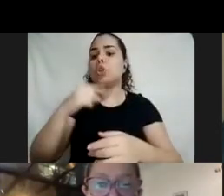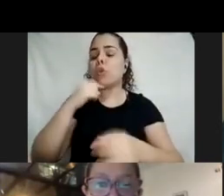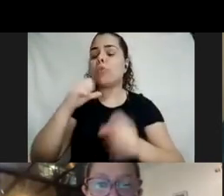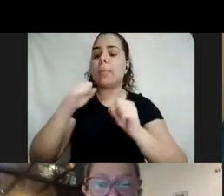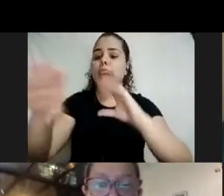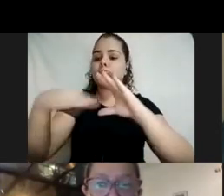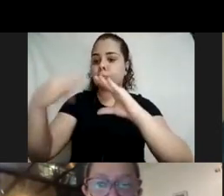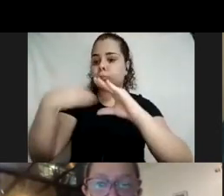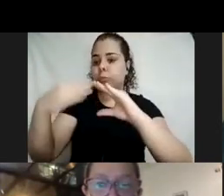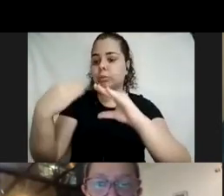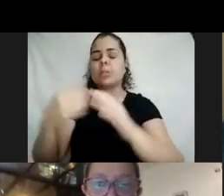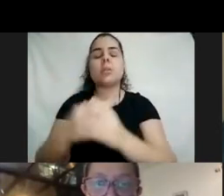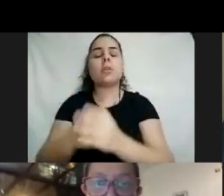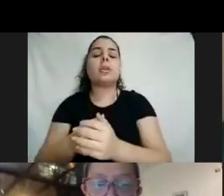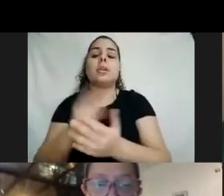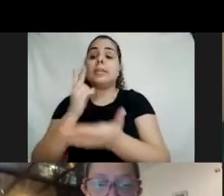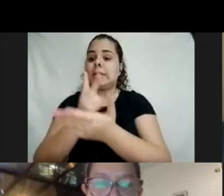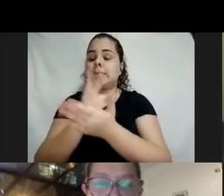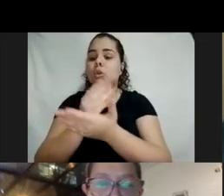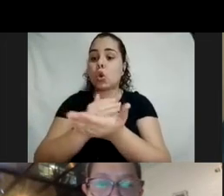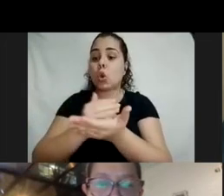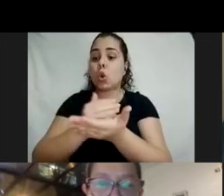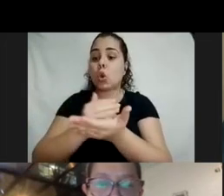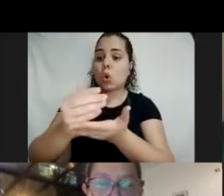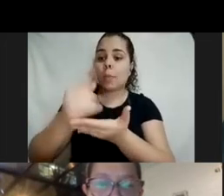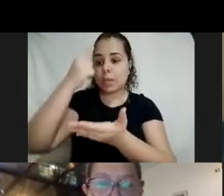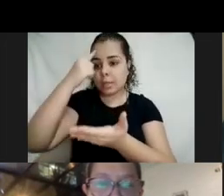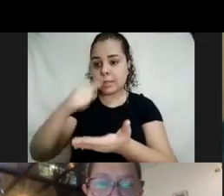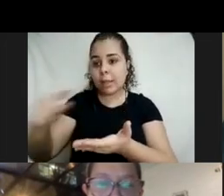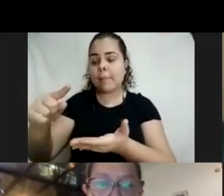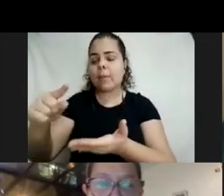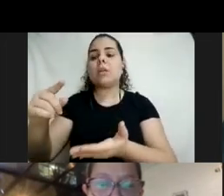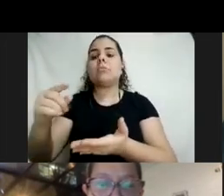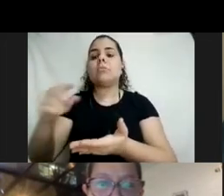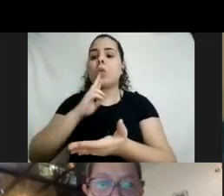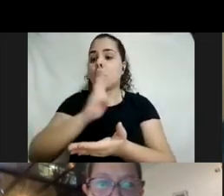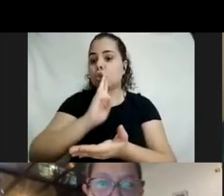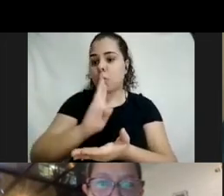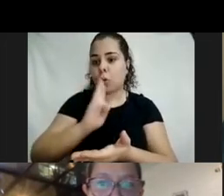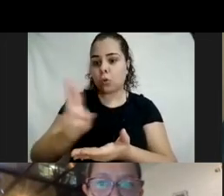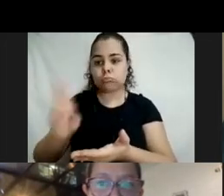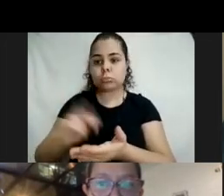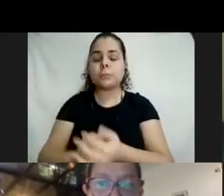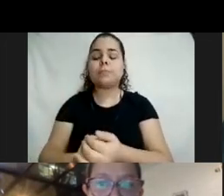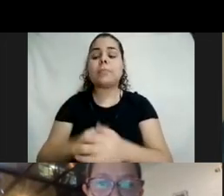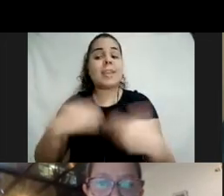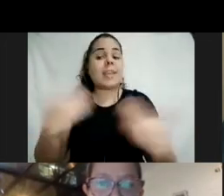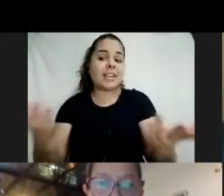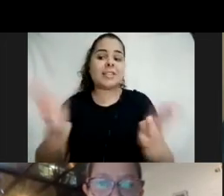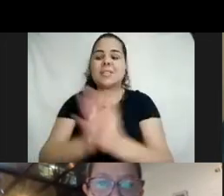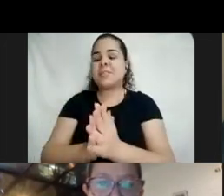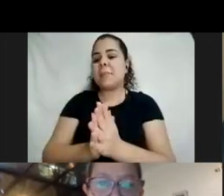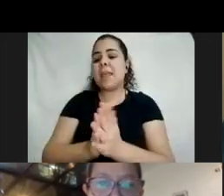também. Todo início de semana eu tenho me dedicado a responder o que entra de pergunta. É isso, gente, se não